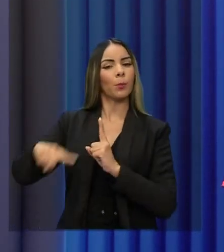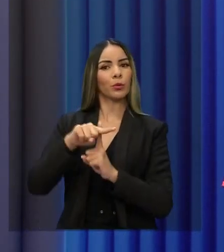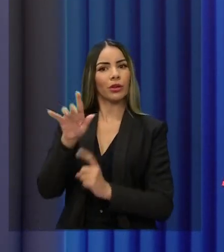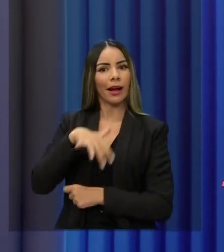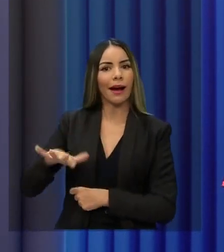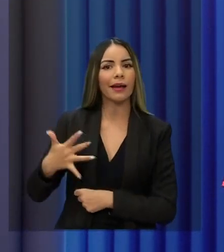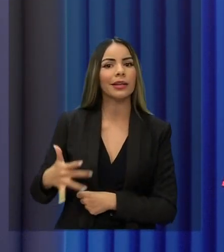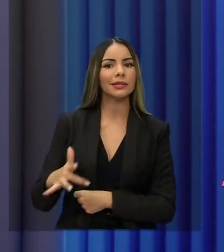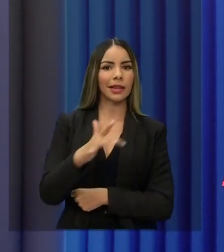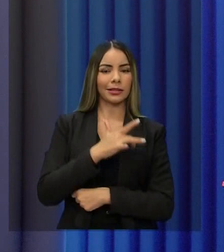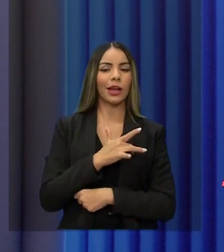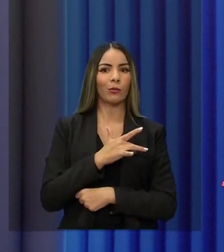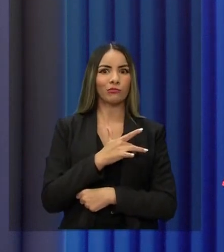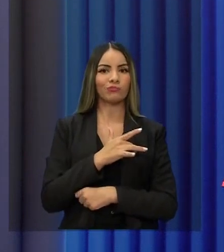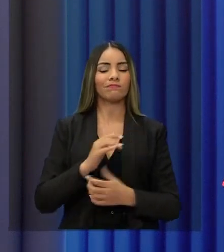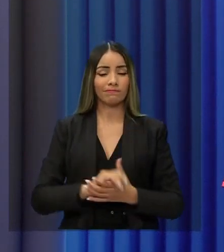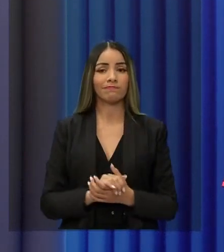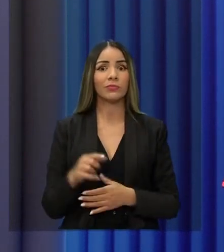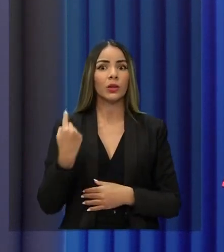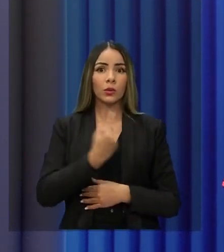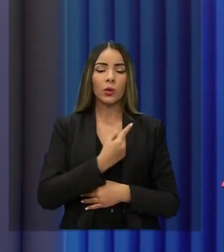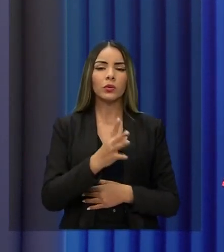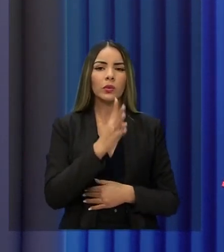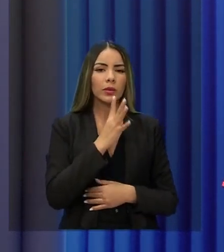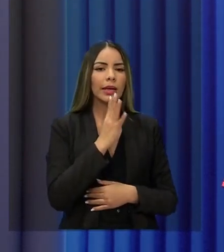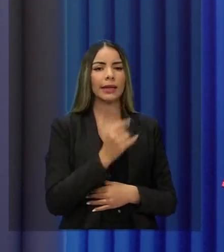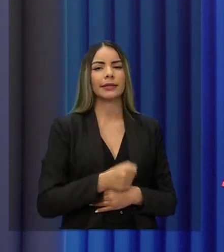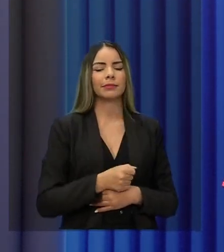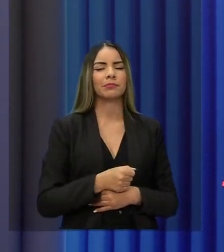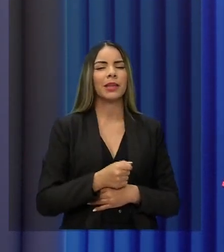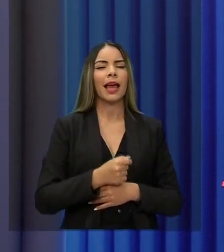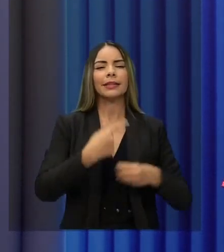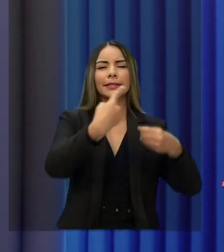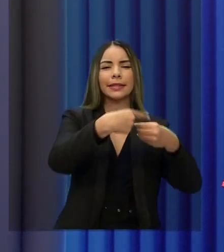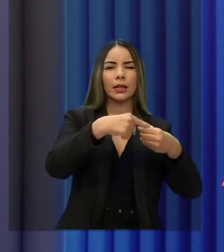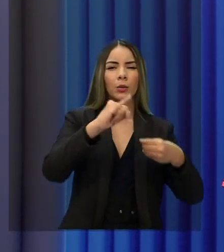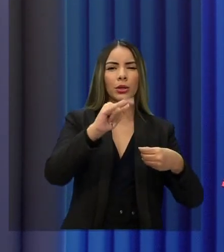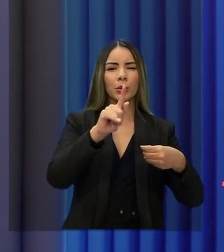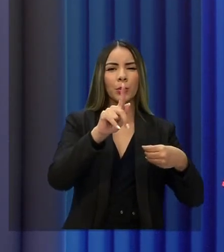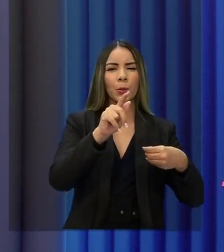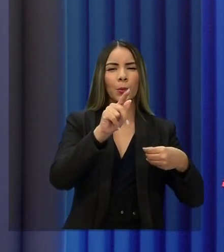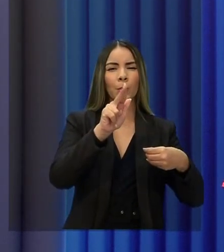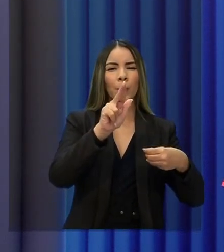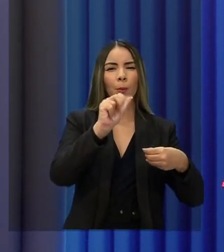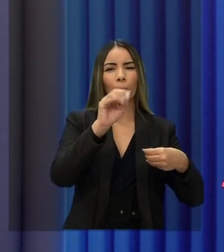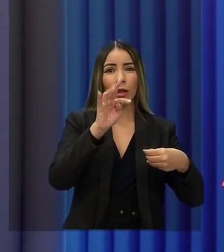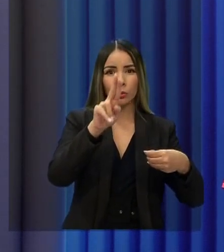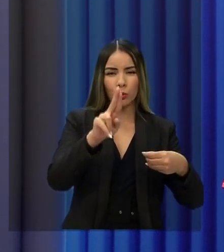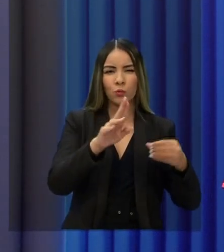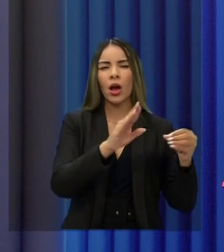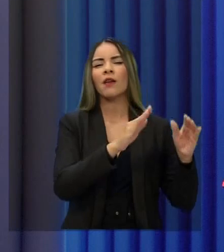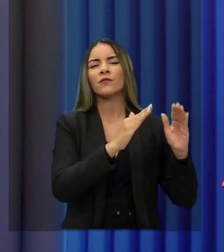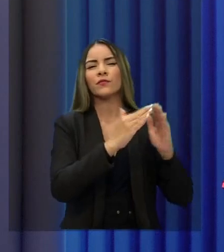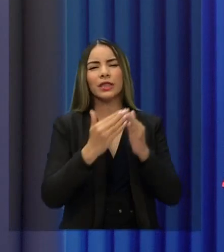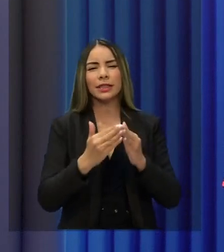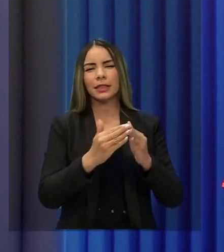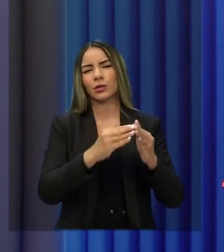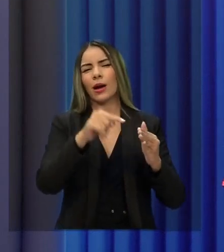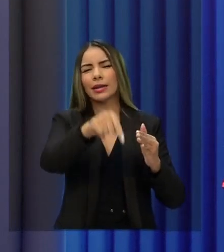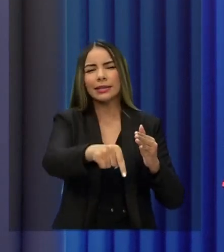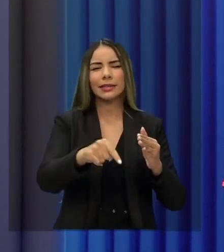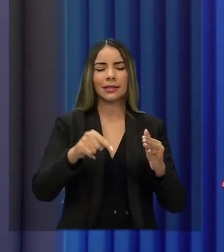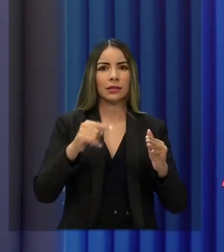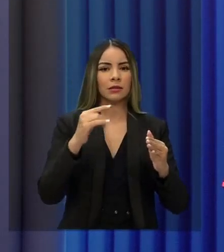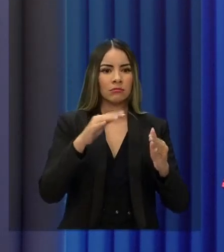à saúde preventiva. Nós conhecemos cidades como Iguatu, que é vizinho à cidade de Oroz, ali onde nasceu o meu pai, que é uma cidade bela, uma cidade muito